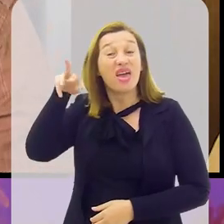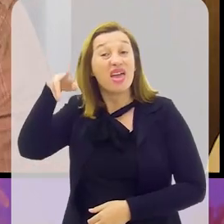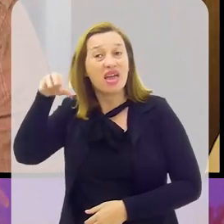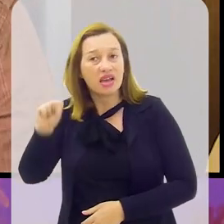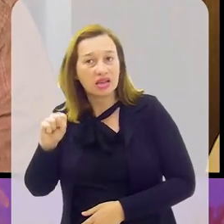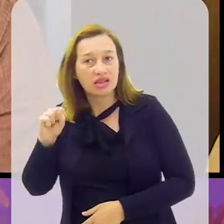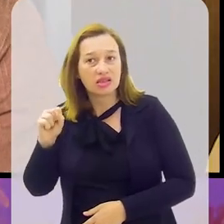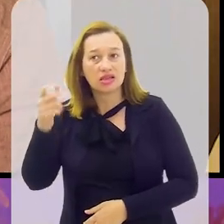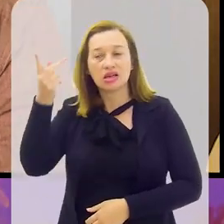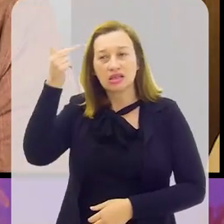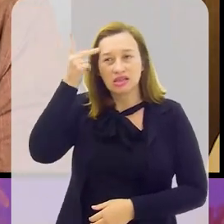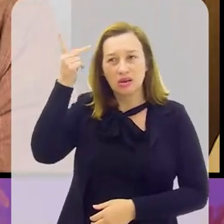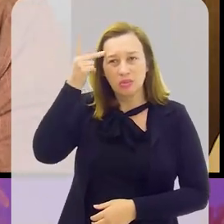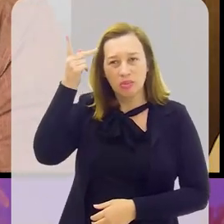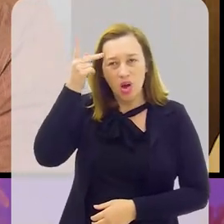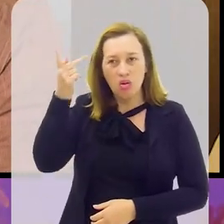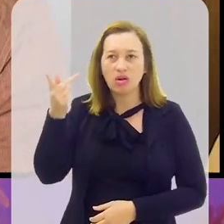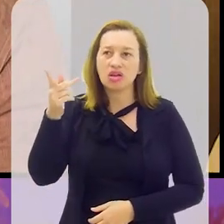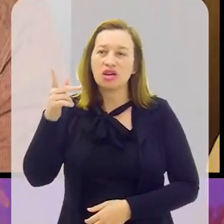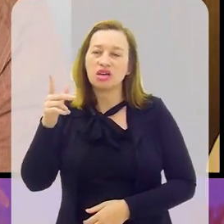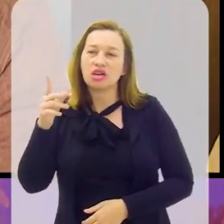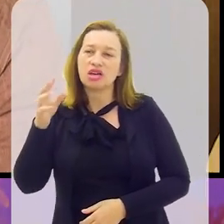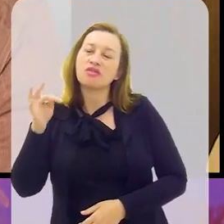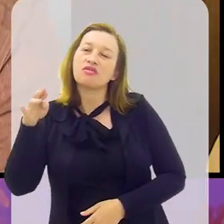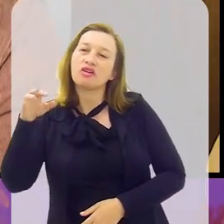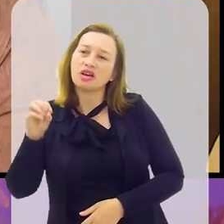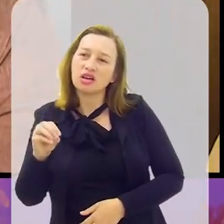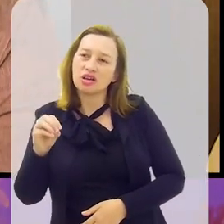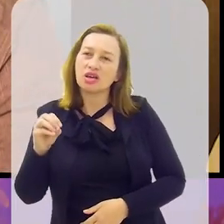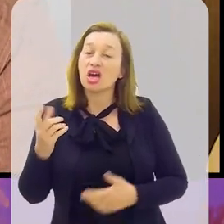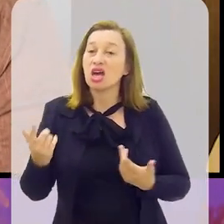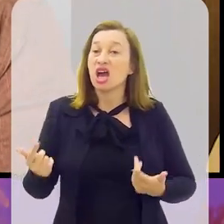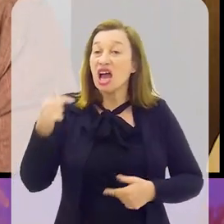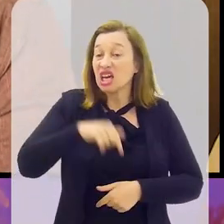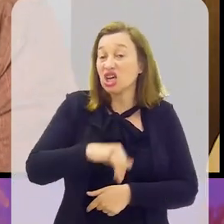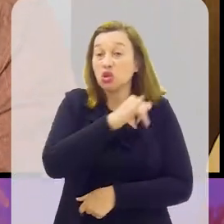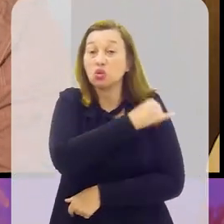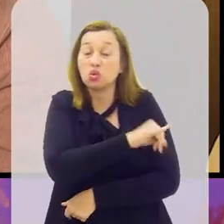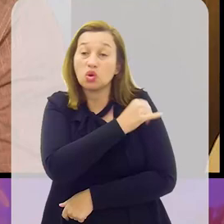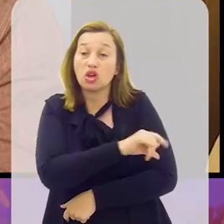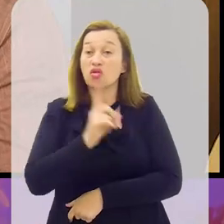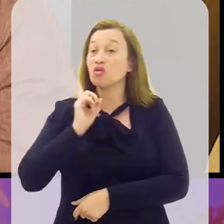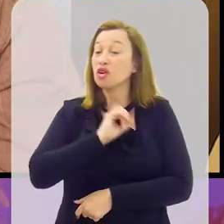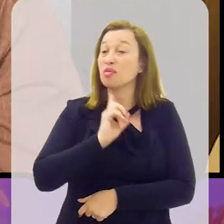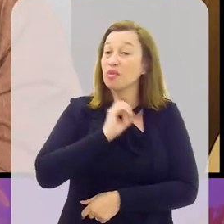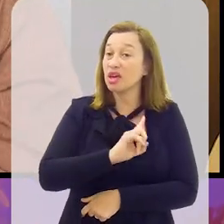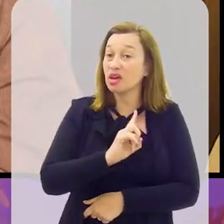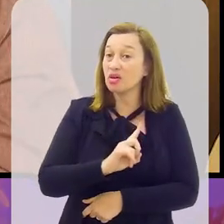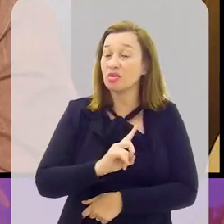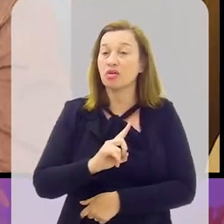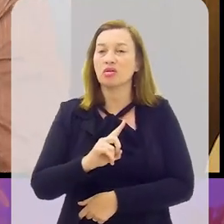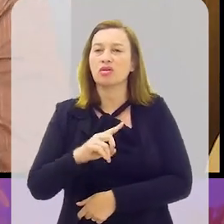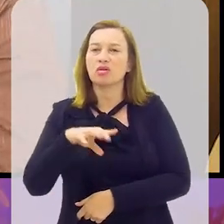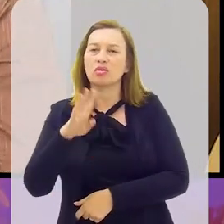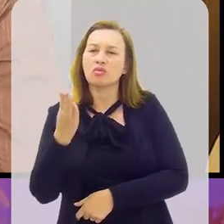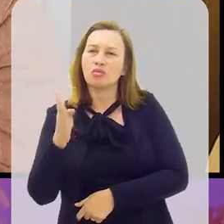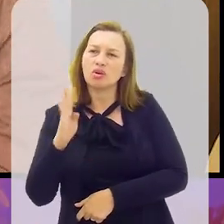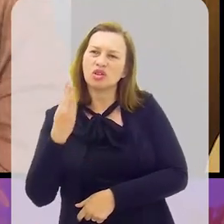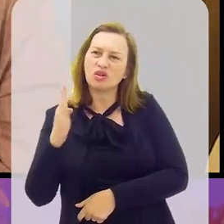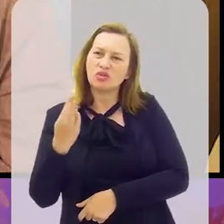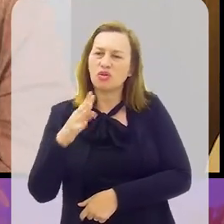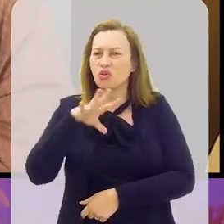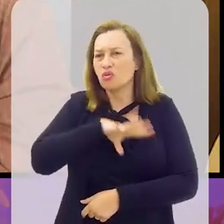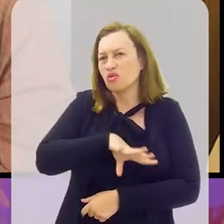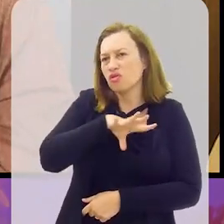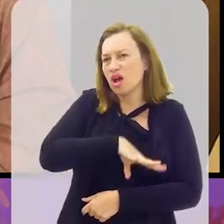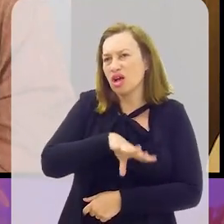e Palmeiras, São Paulo e Santos, aqui no Rio, Vasco e Flamengo, Fla-Flu, Botafogo e Flamengo, é a falência da sociedade se pensar